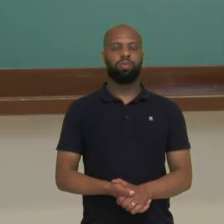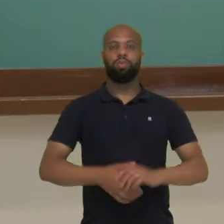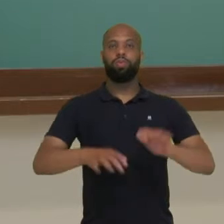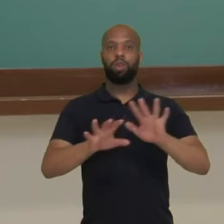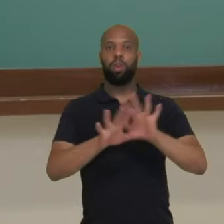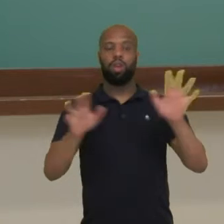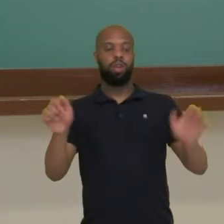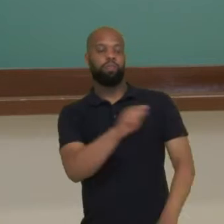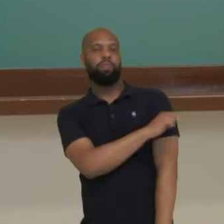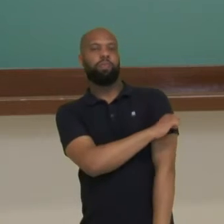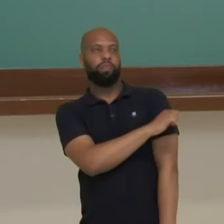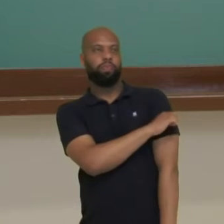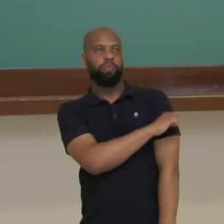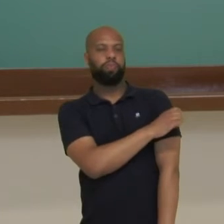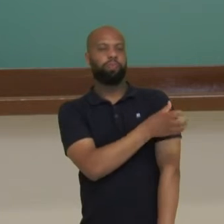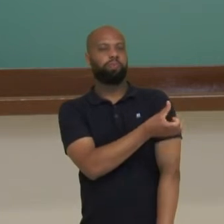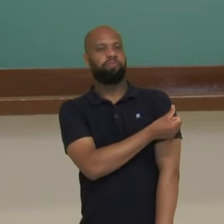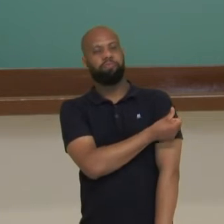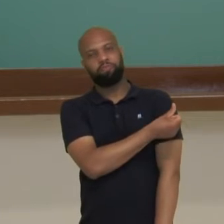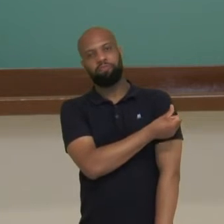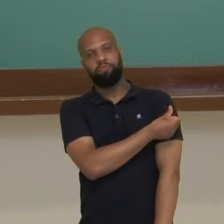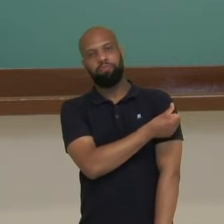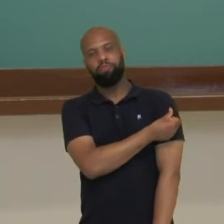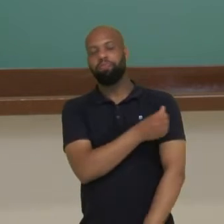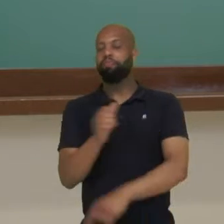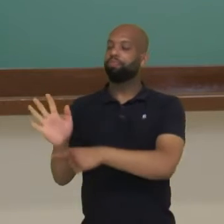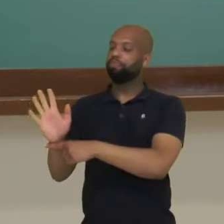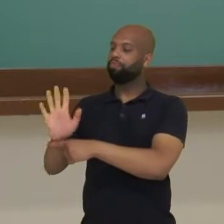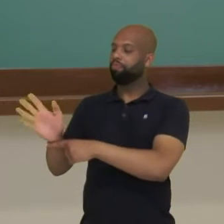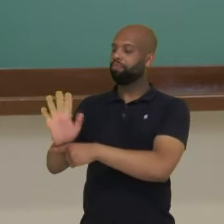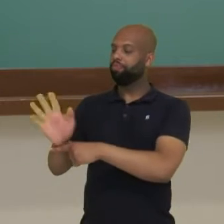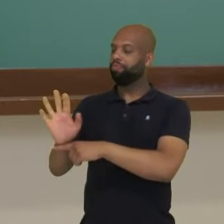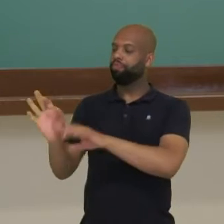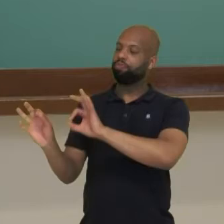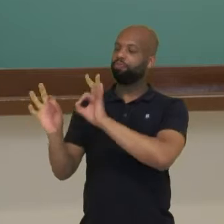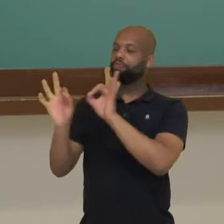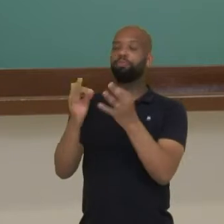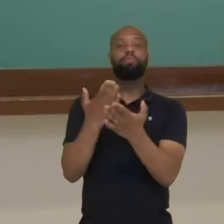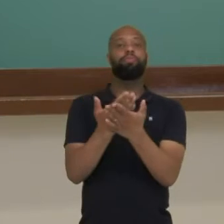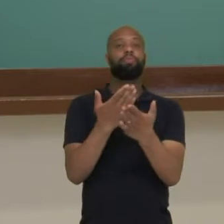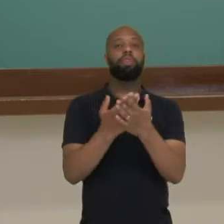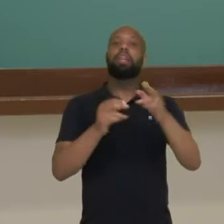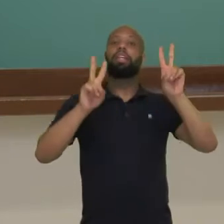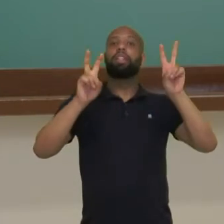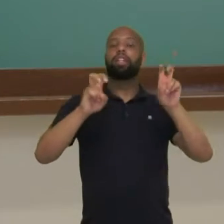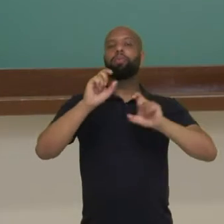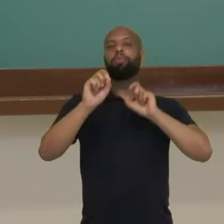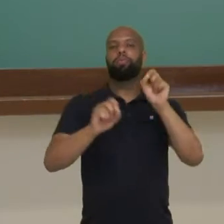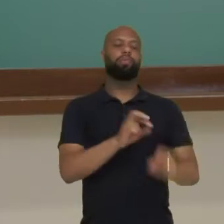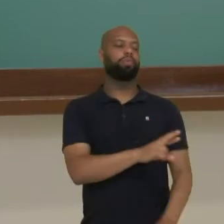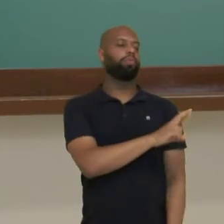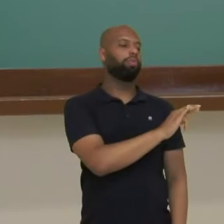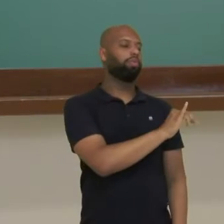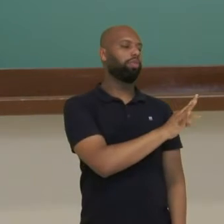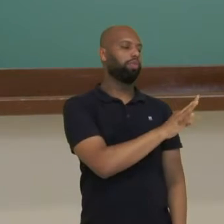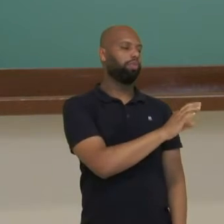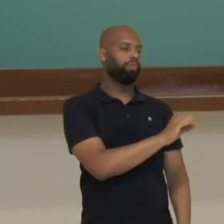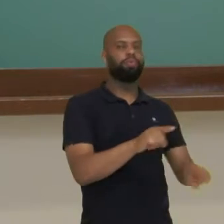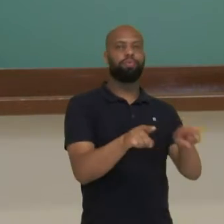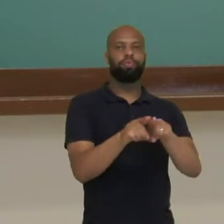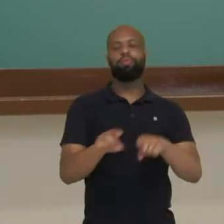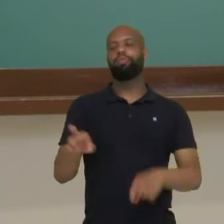Olá, estudantes do sexto ano! Neste vídeo, vamos falar dos ritos e rituais